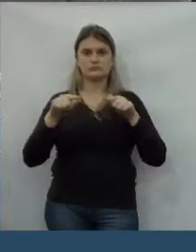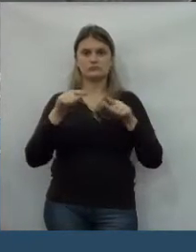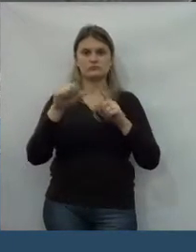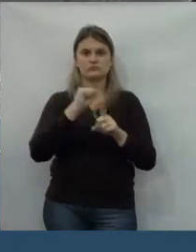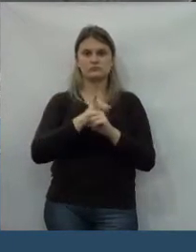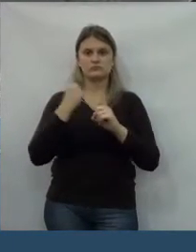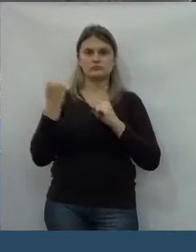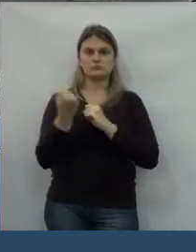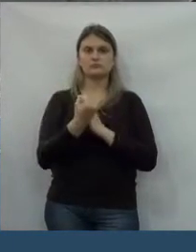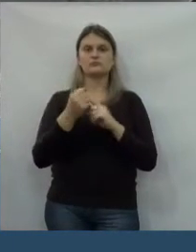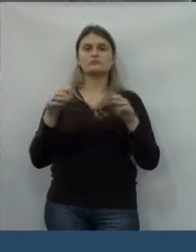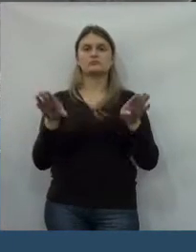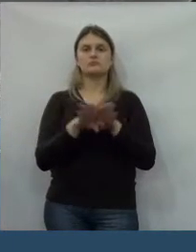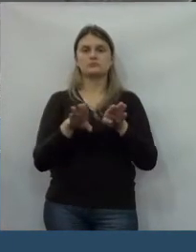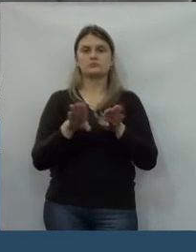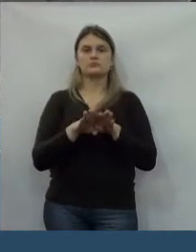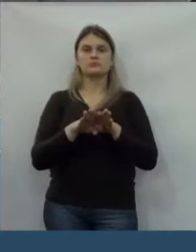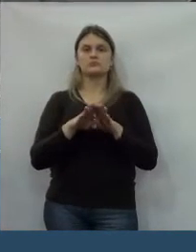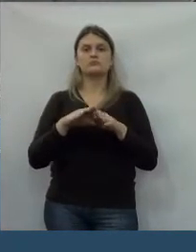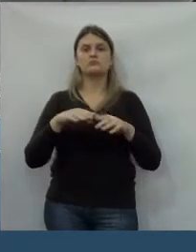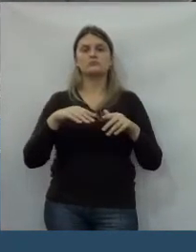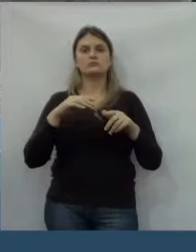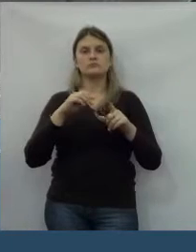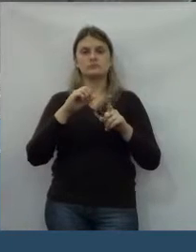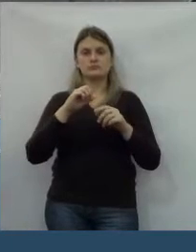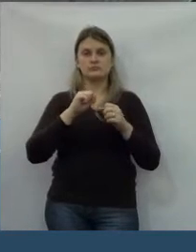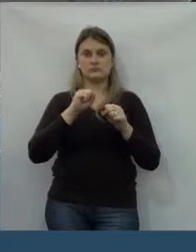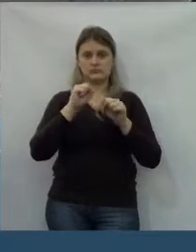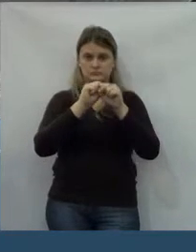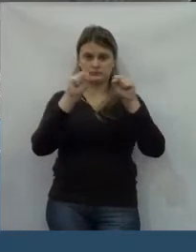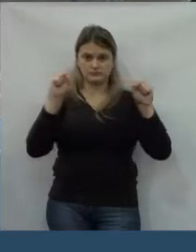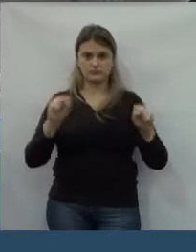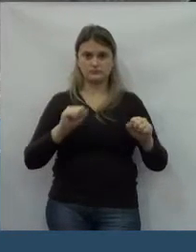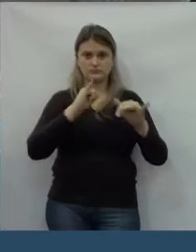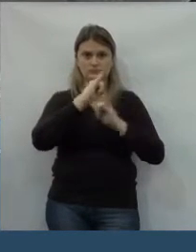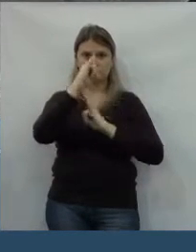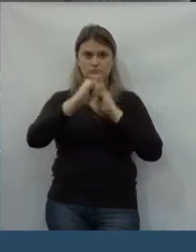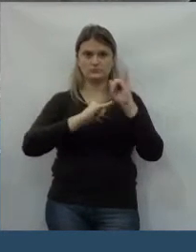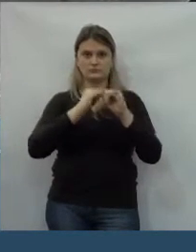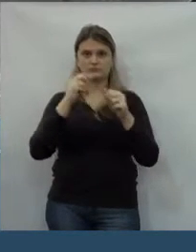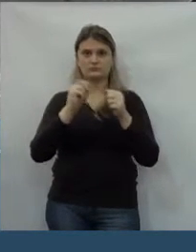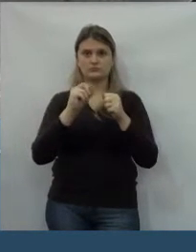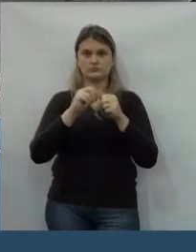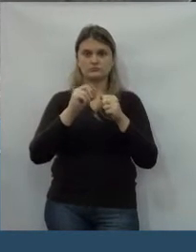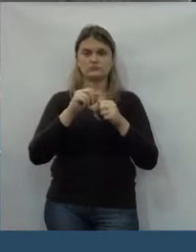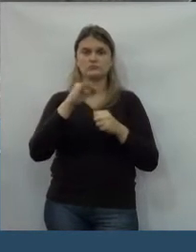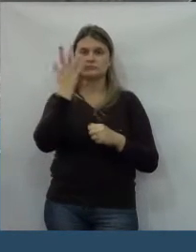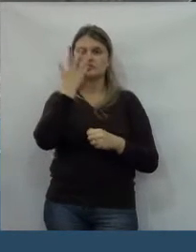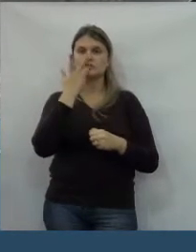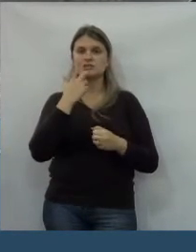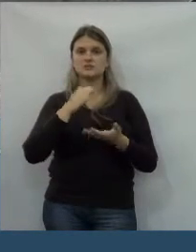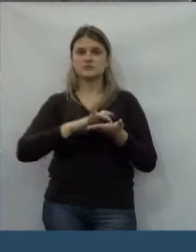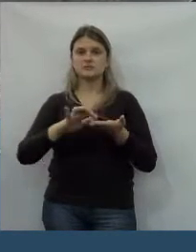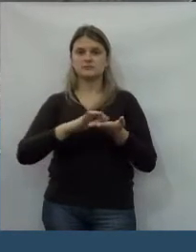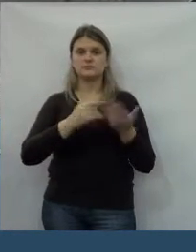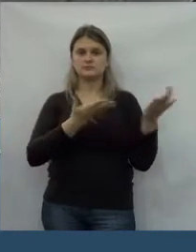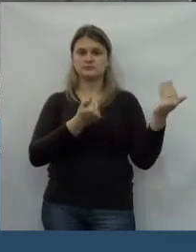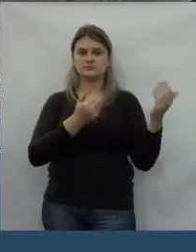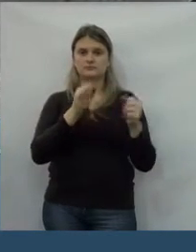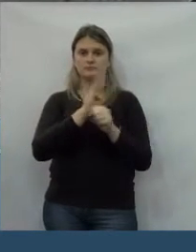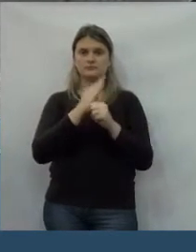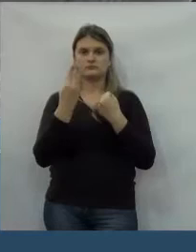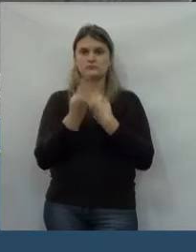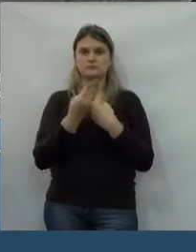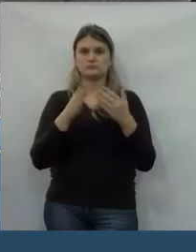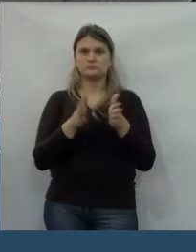serviço social, com os sistemas, que é a cruz de informáticas, que fizemos com nossas crianças, os jovens do bairro,